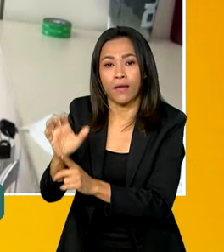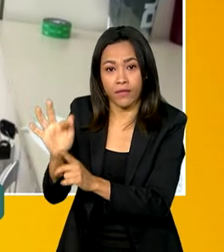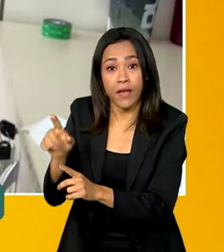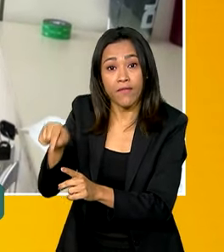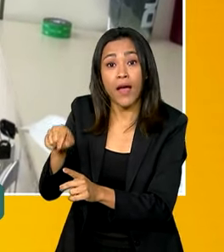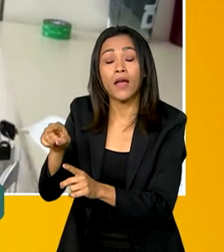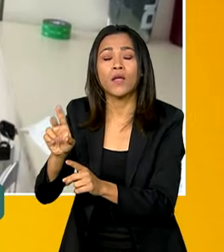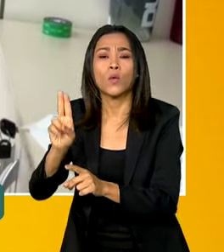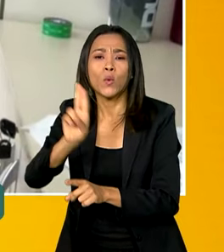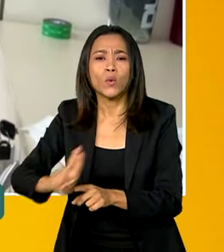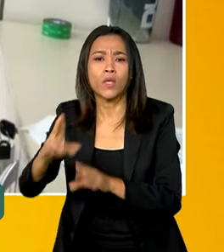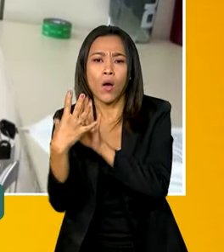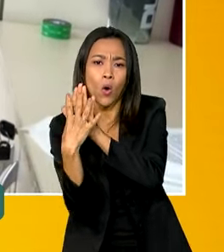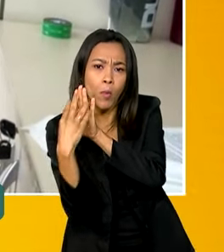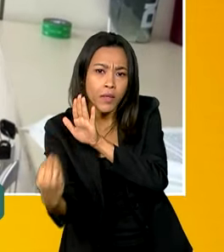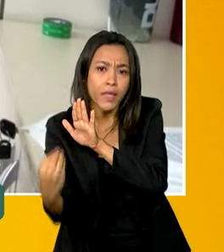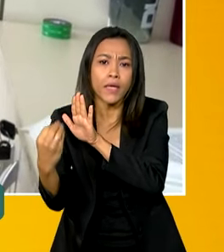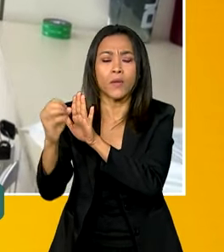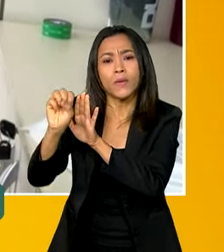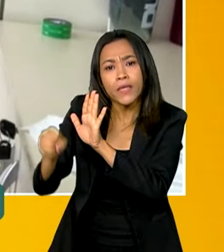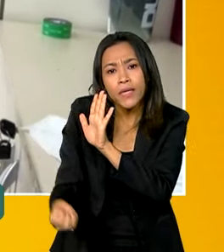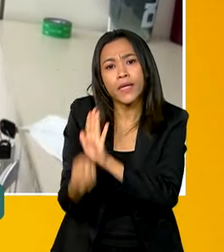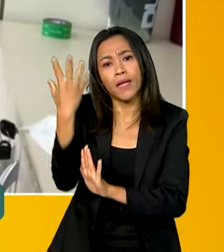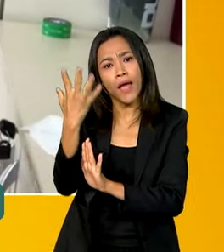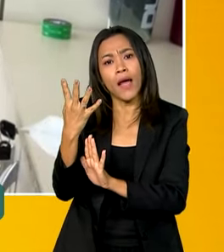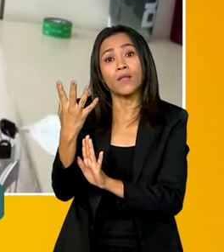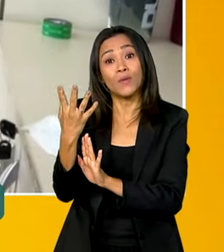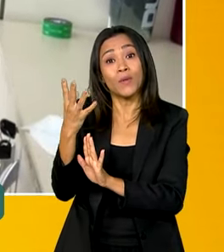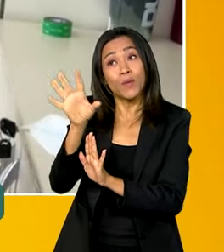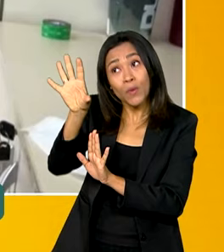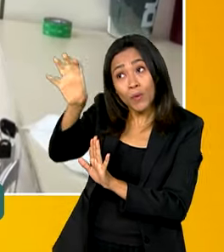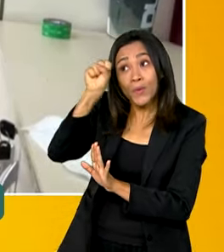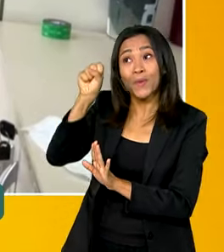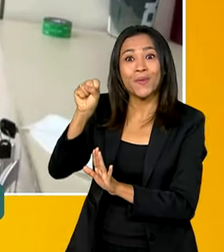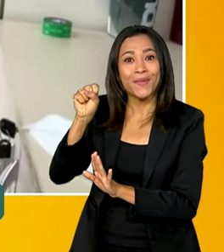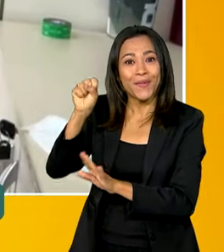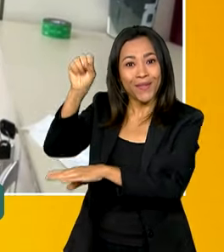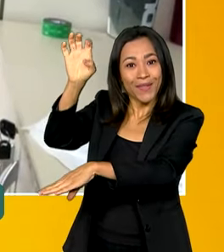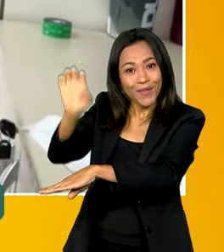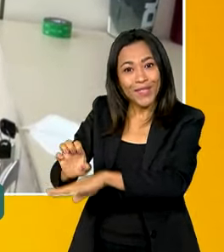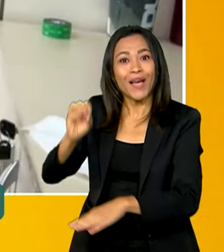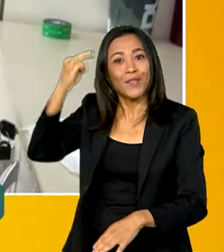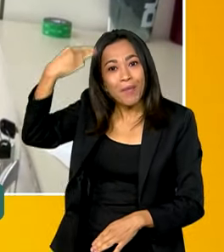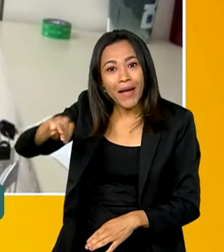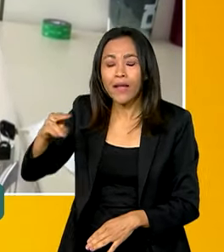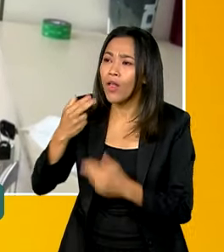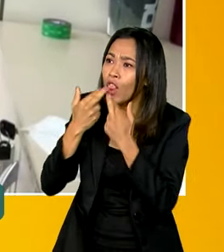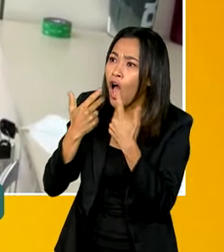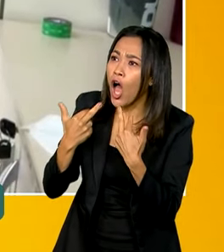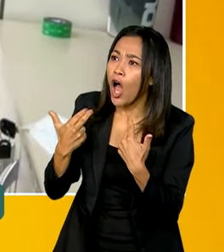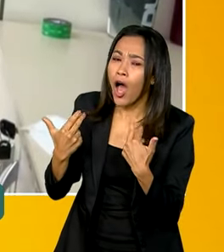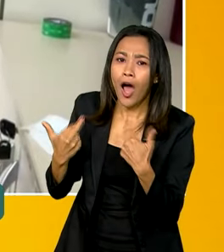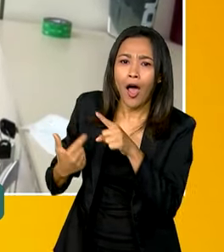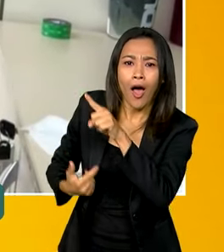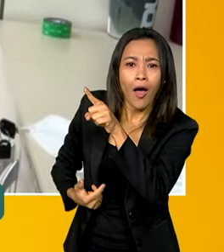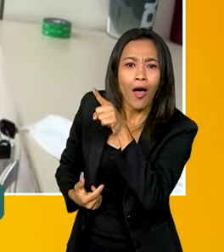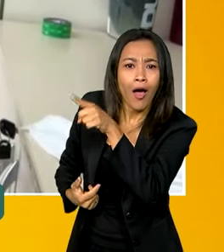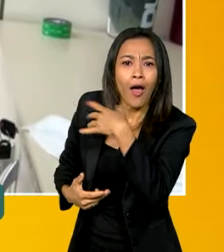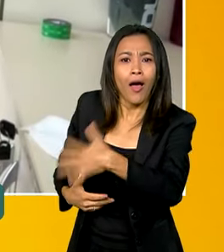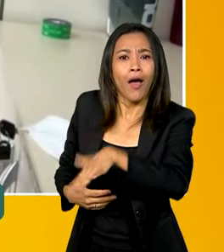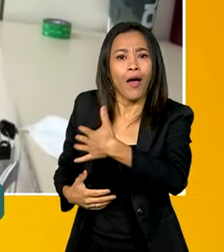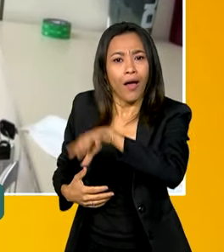arquitetônico criado na Defensoria Pública do Maranhão, que é algo extremamente inovador. É uma